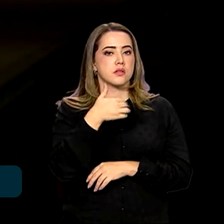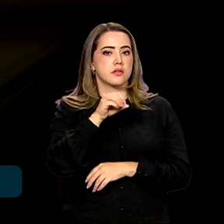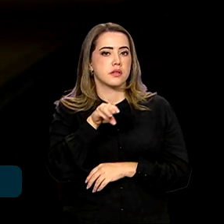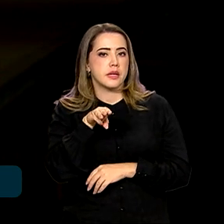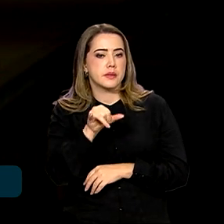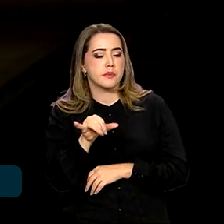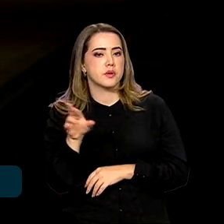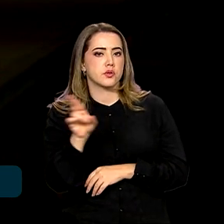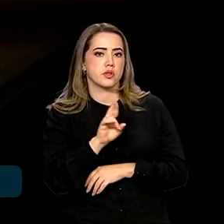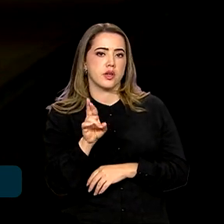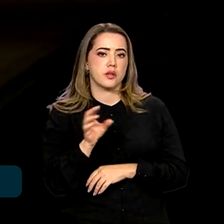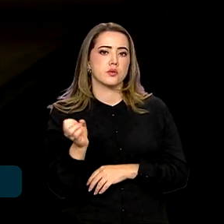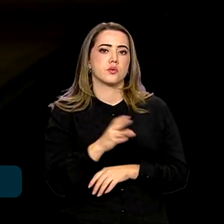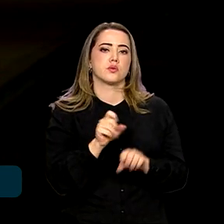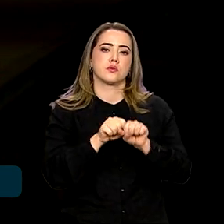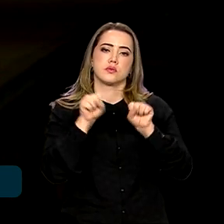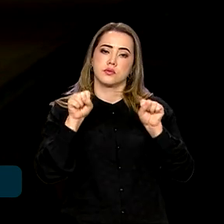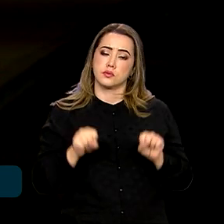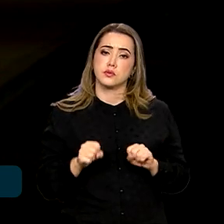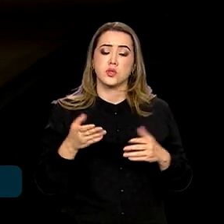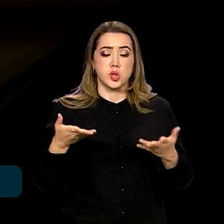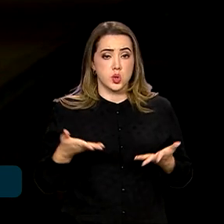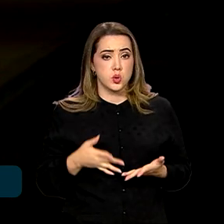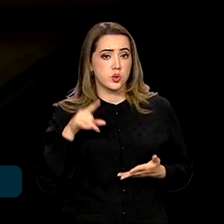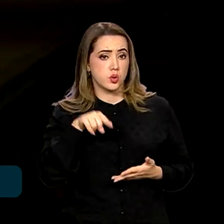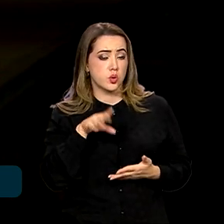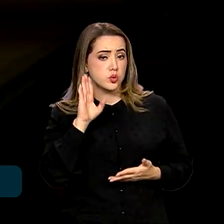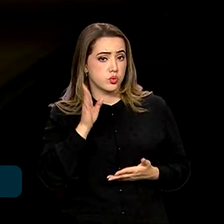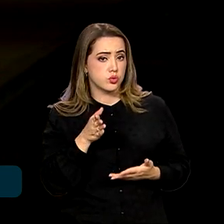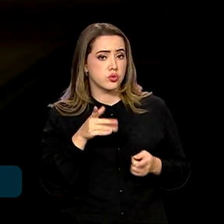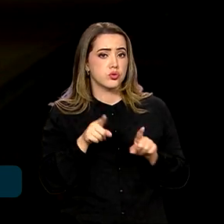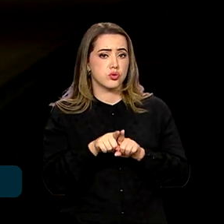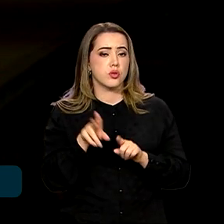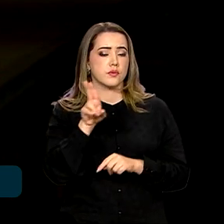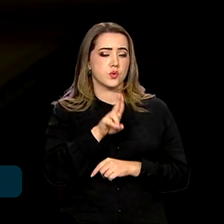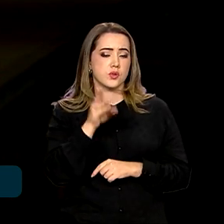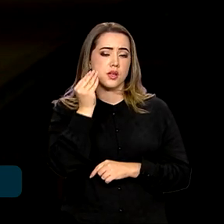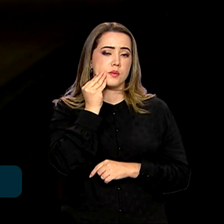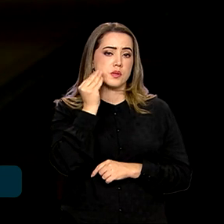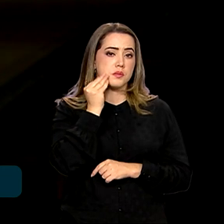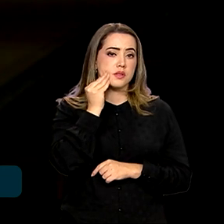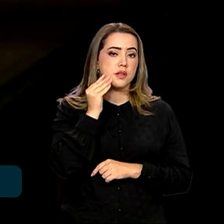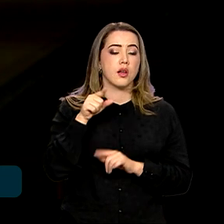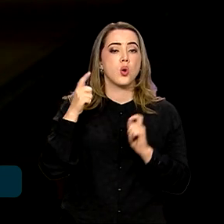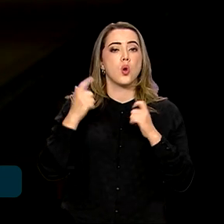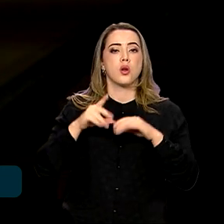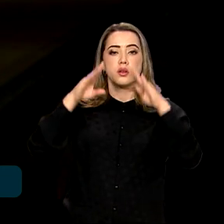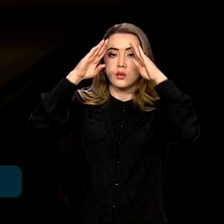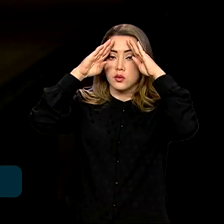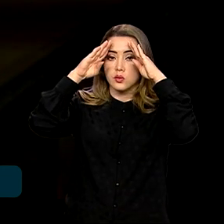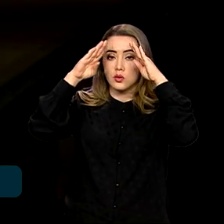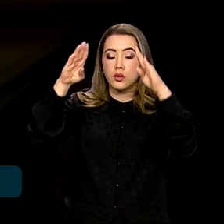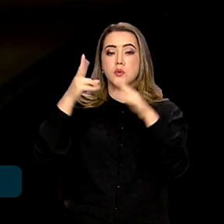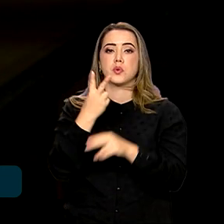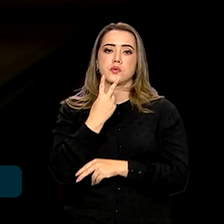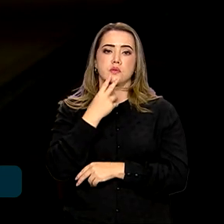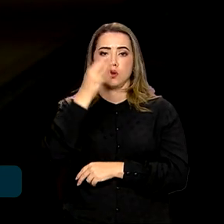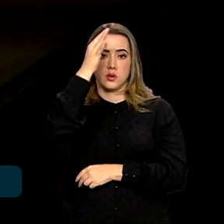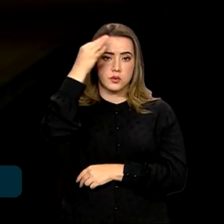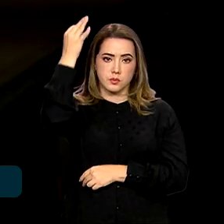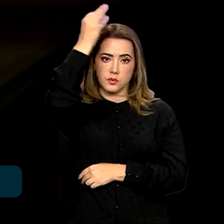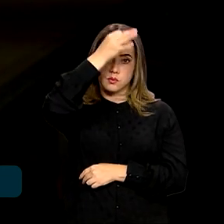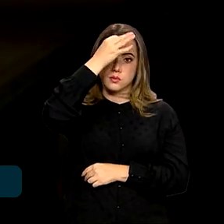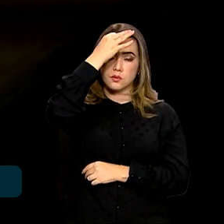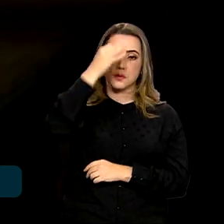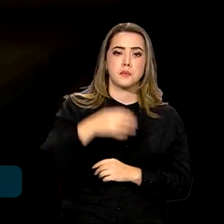por ano com o novo sistema, que, aliás, já foi colocada em teste esse mês no Aeroporto Internacional de Vitória, no Espírito Santo.